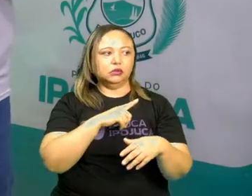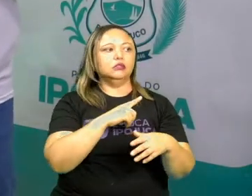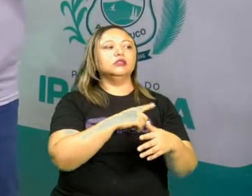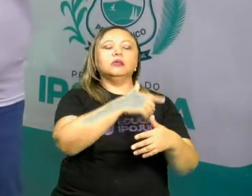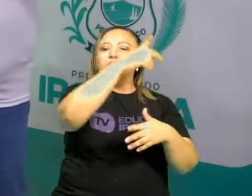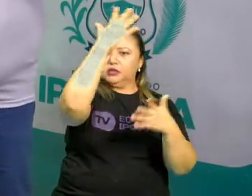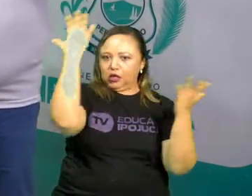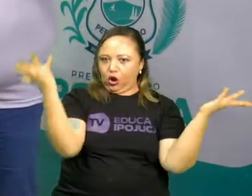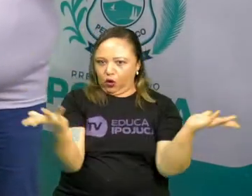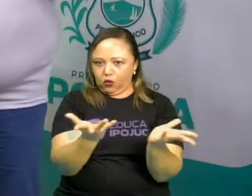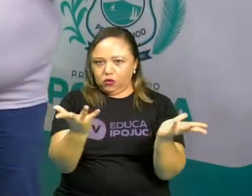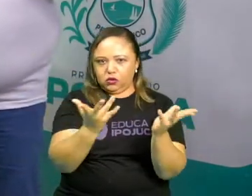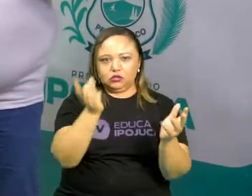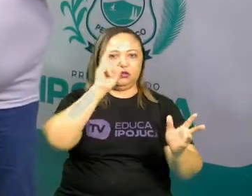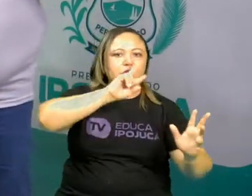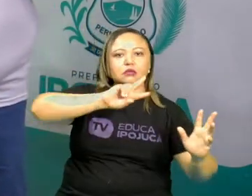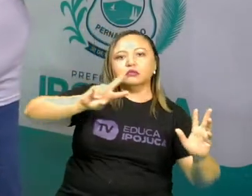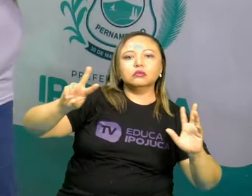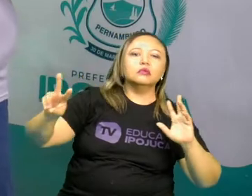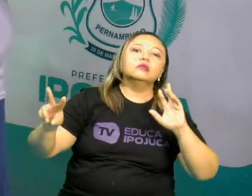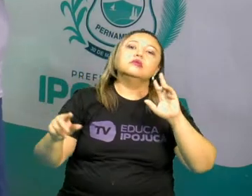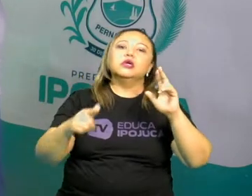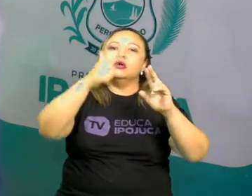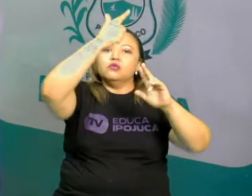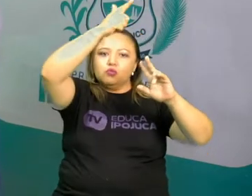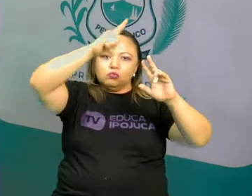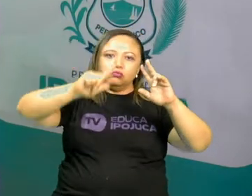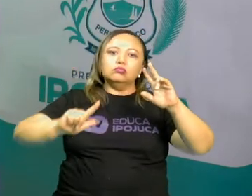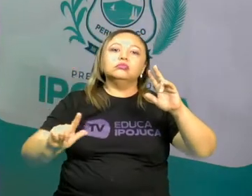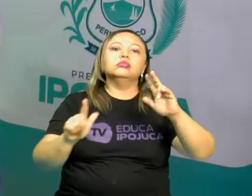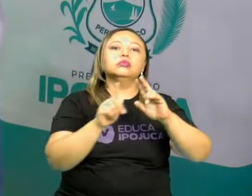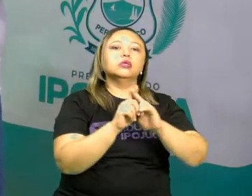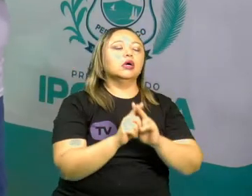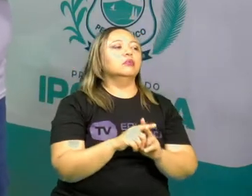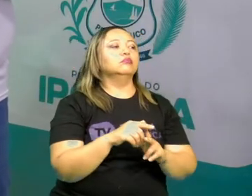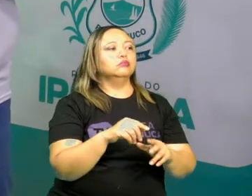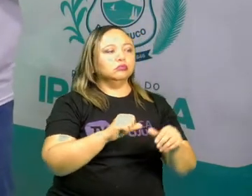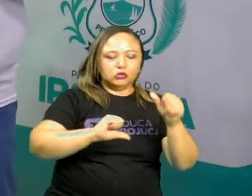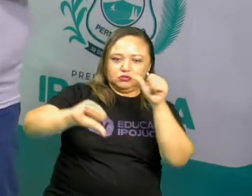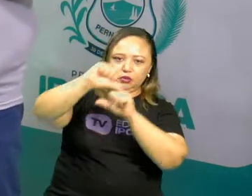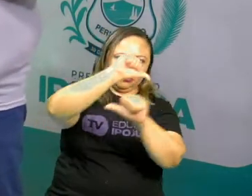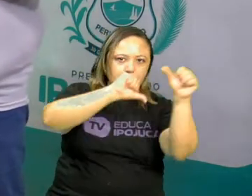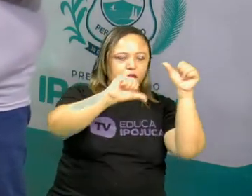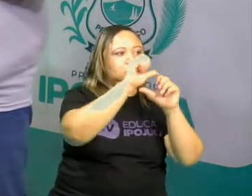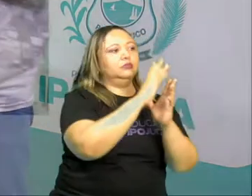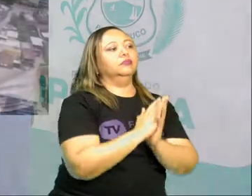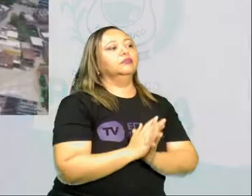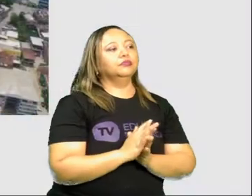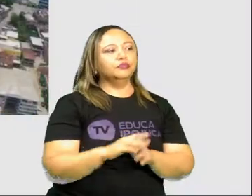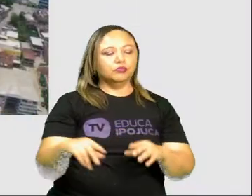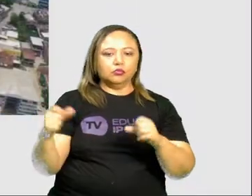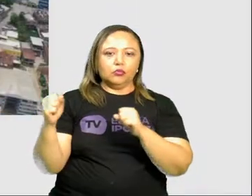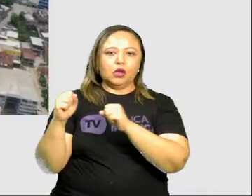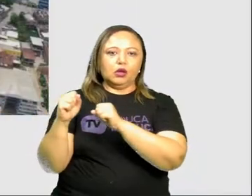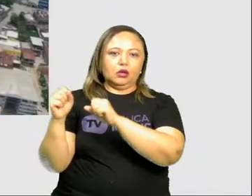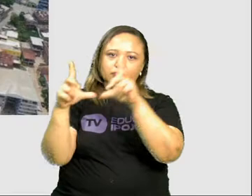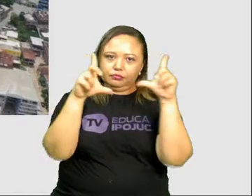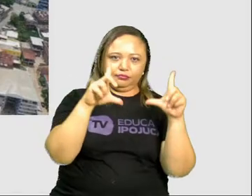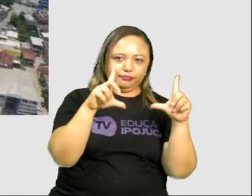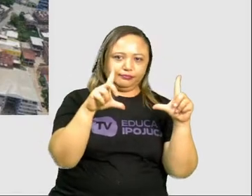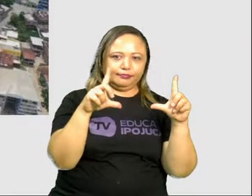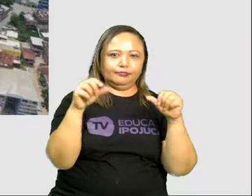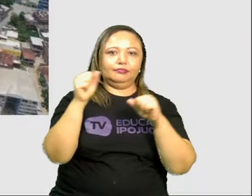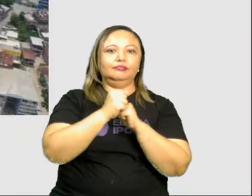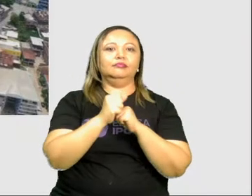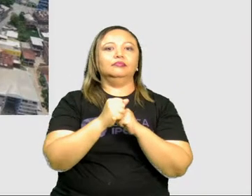vai ver, a gente vai perceber a modificação que foi feita nessa paisagem. Vamos lá. Está aqui